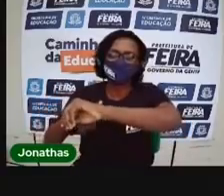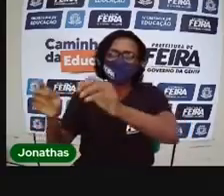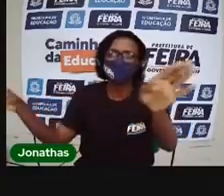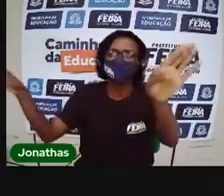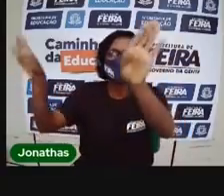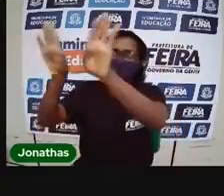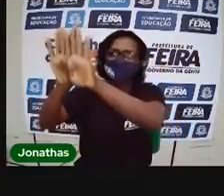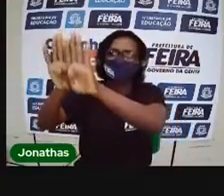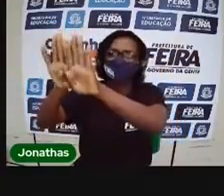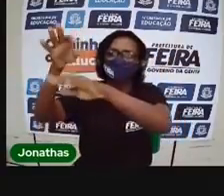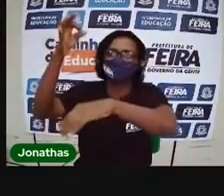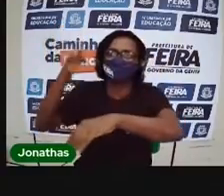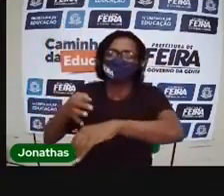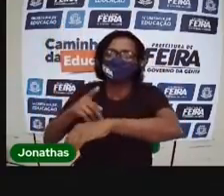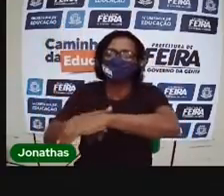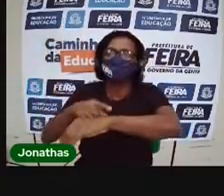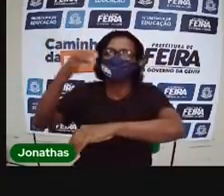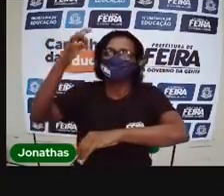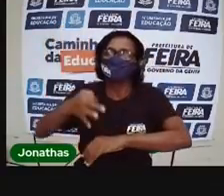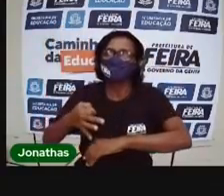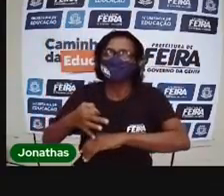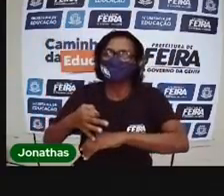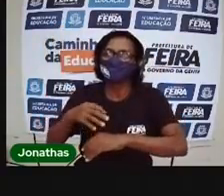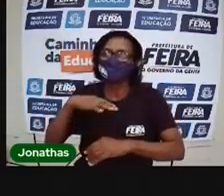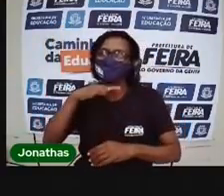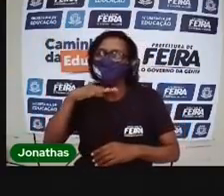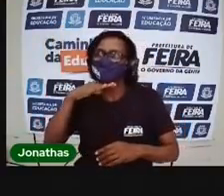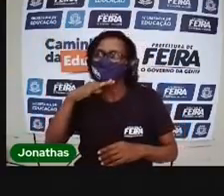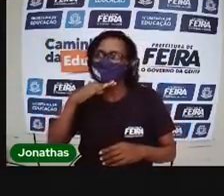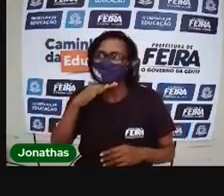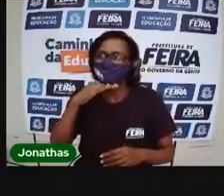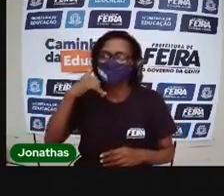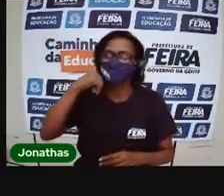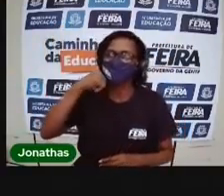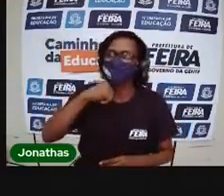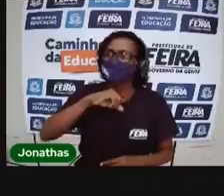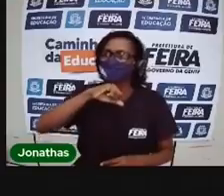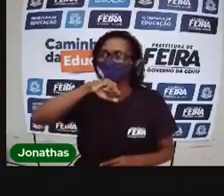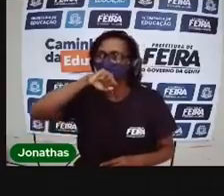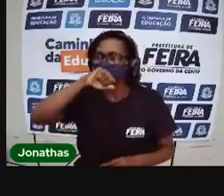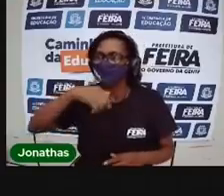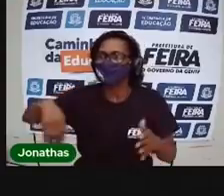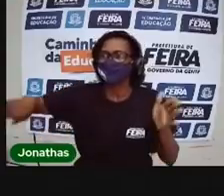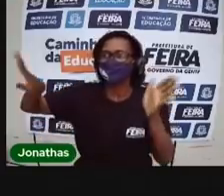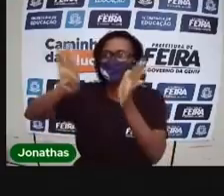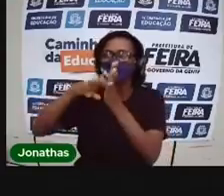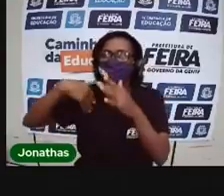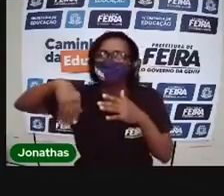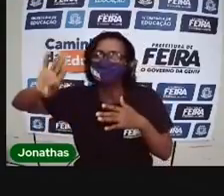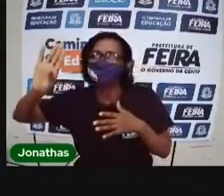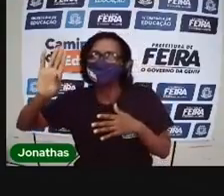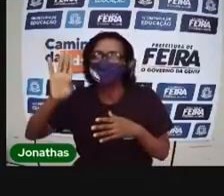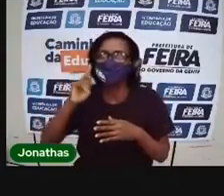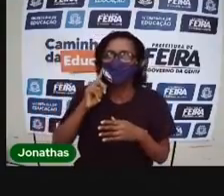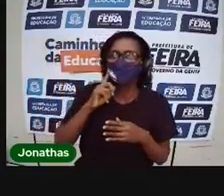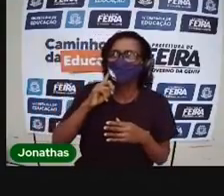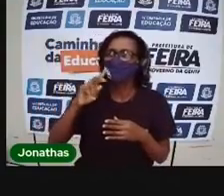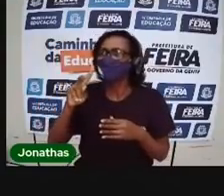Se o papai e a mamãe for no banco, depois que o horário do banco fechou, alguém vai abrir para ele?